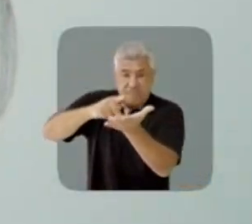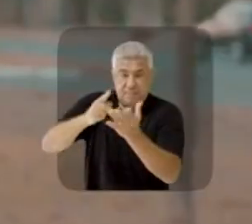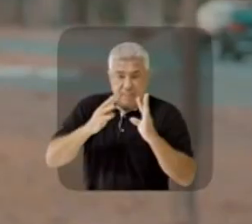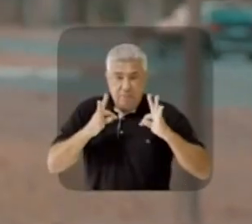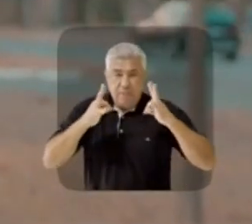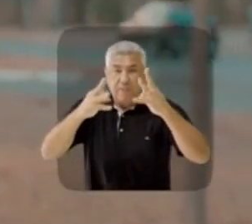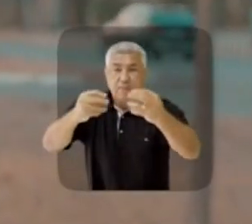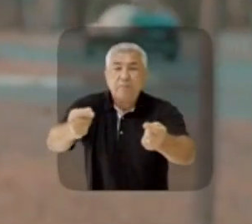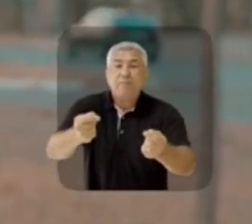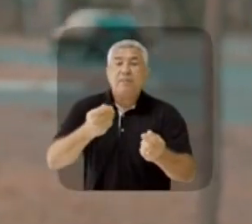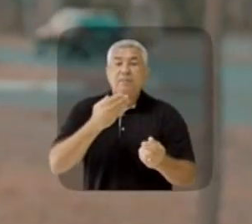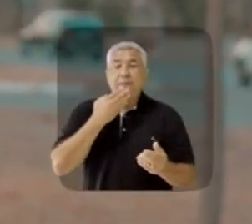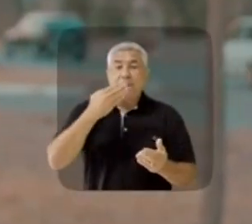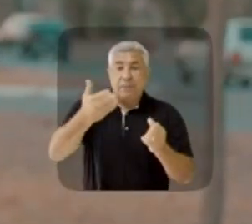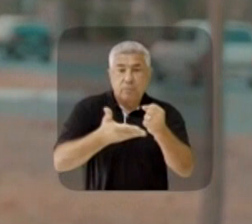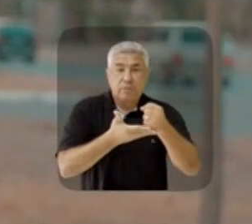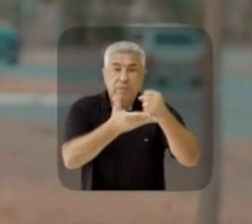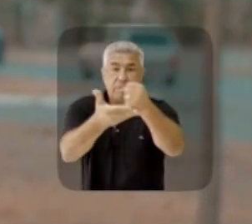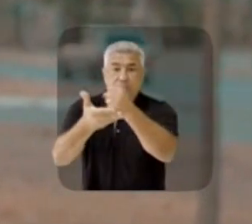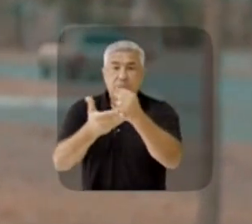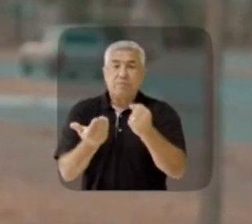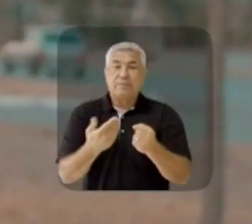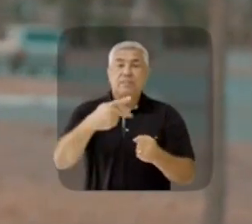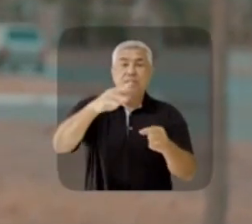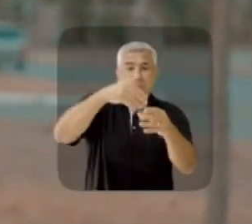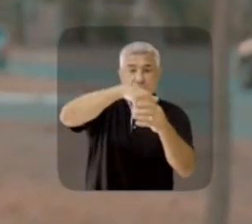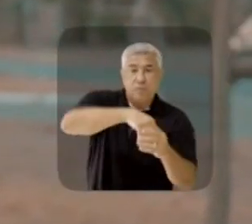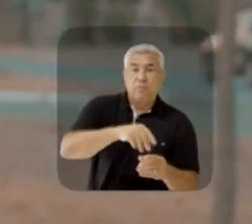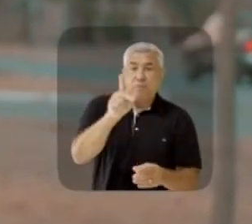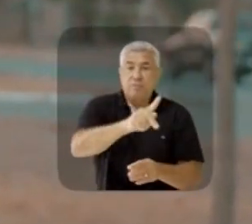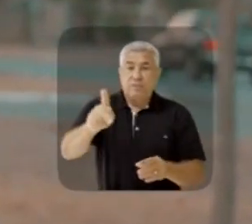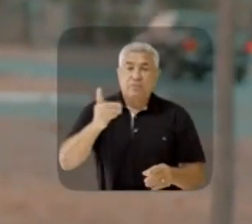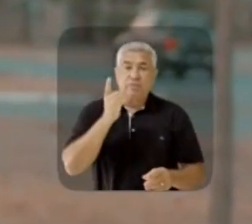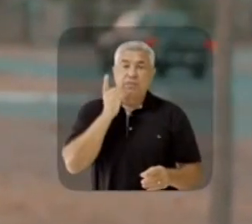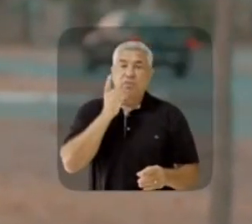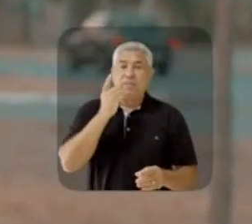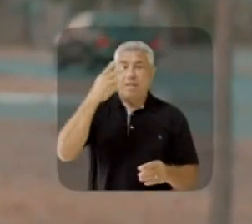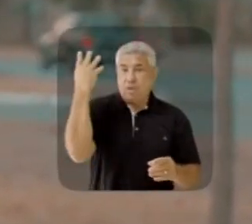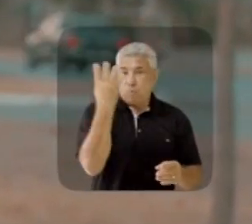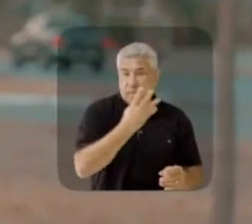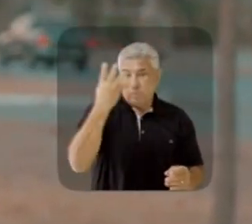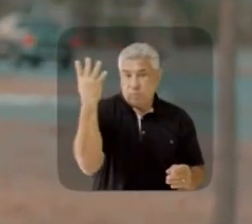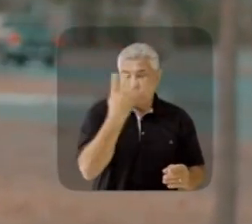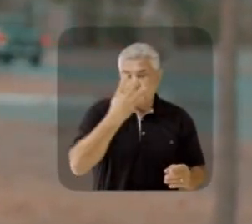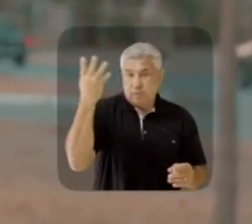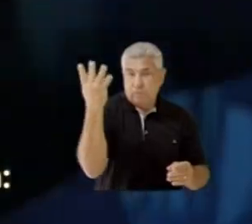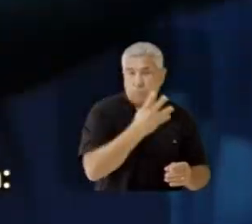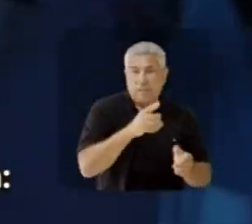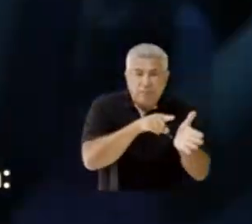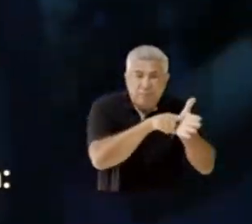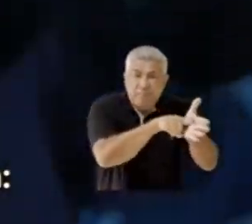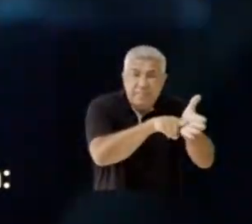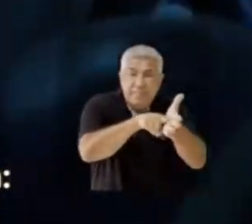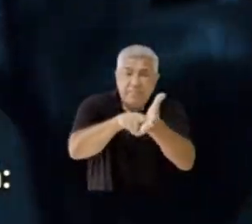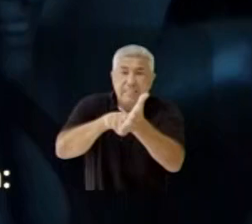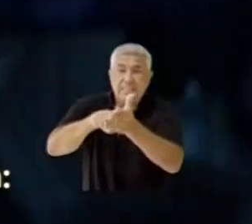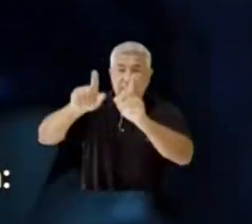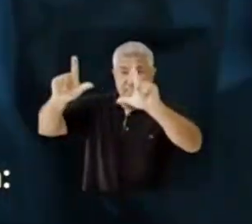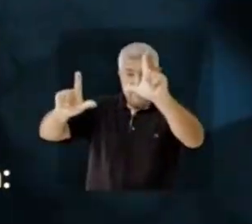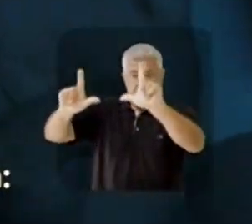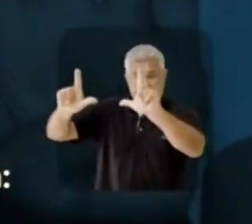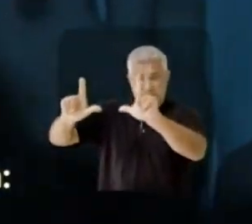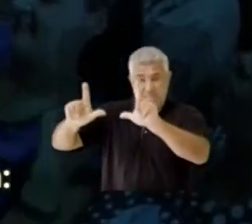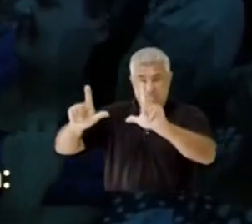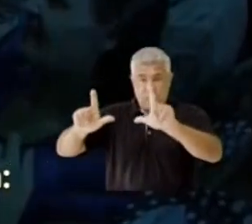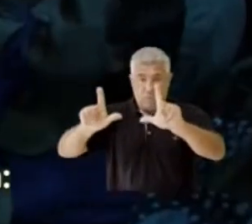para todos. Para isso, eu peço o seu apoio e o seu voto. Professora Dorinha Senadora 444. Pesquisas Rede Globo, TV